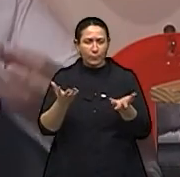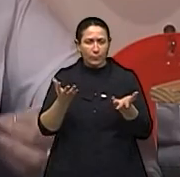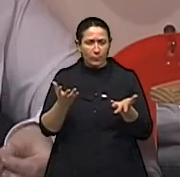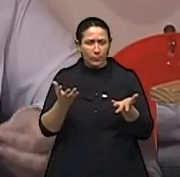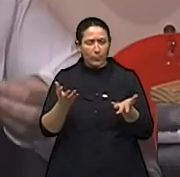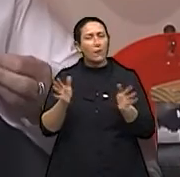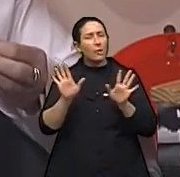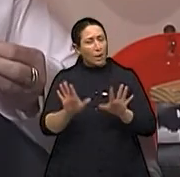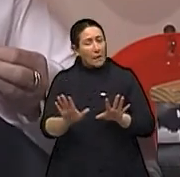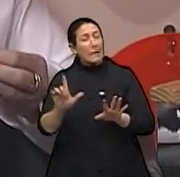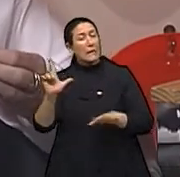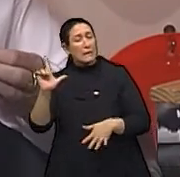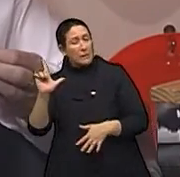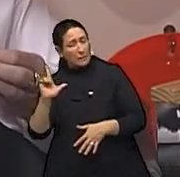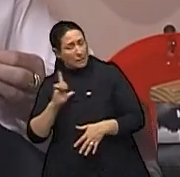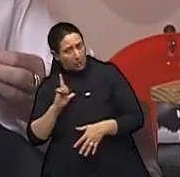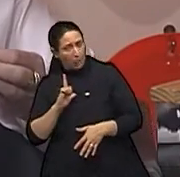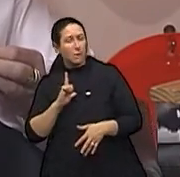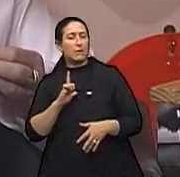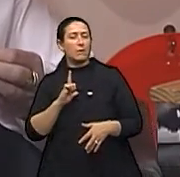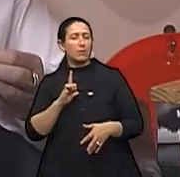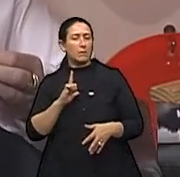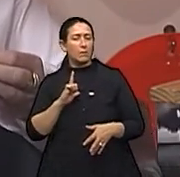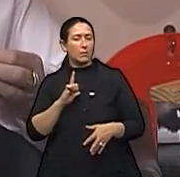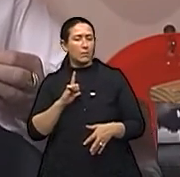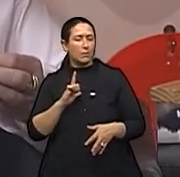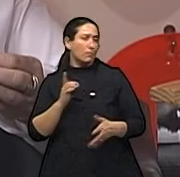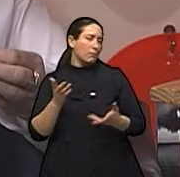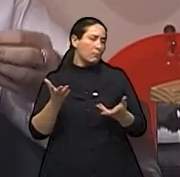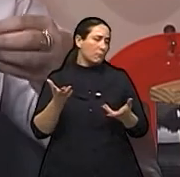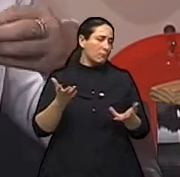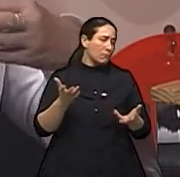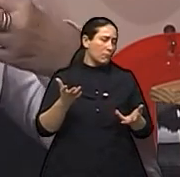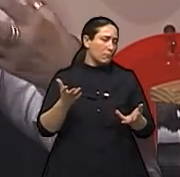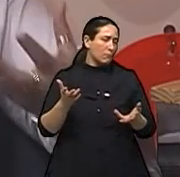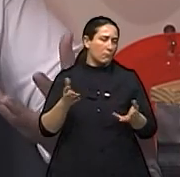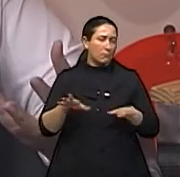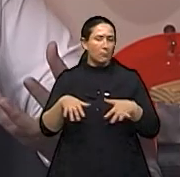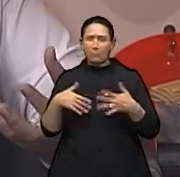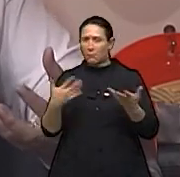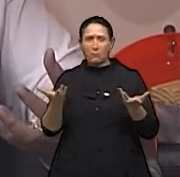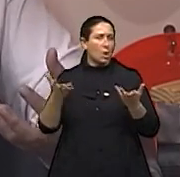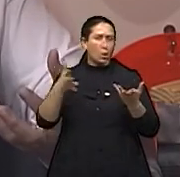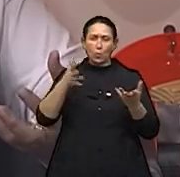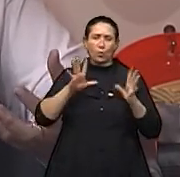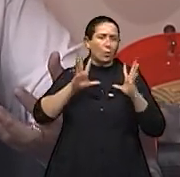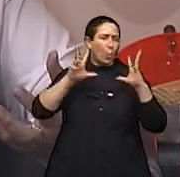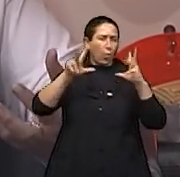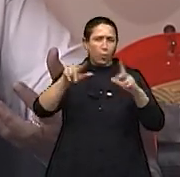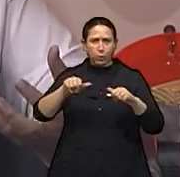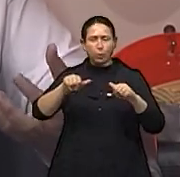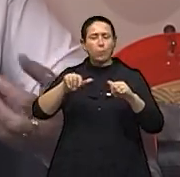Então, existem, digamos assim, como em todas as áreas,